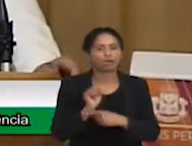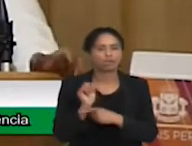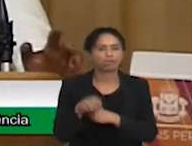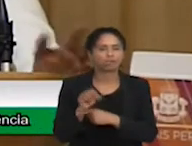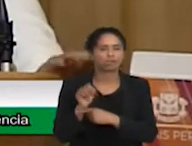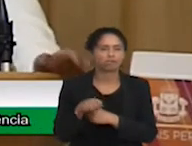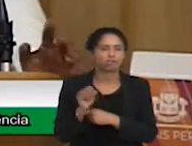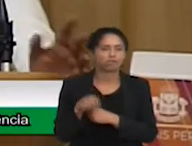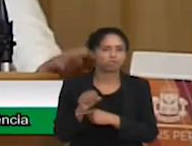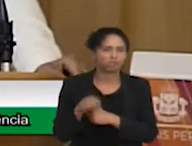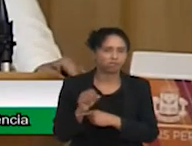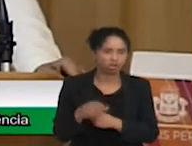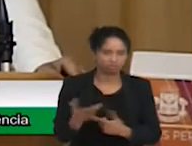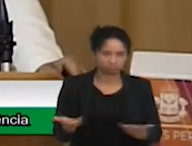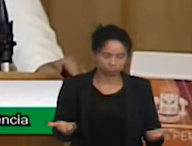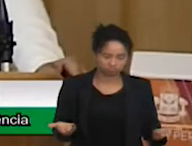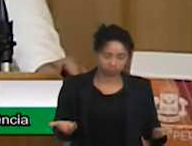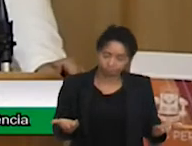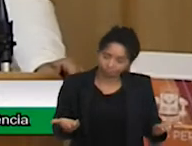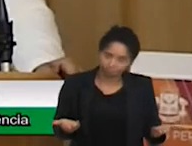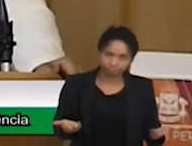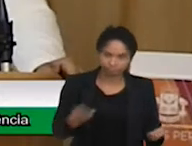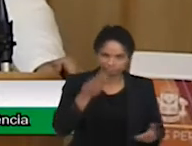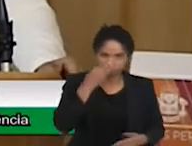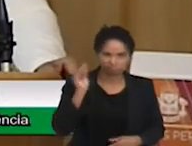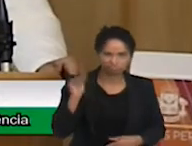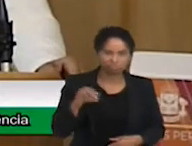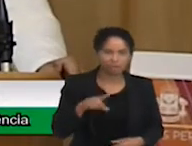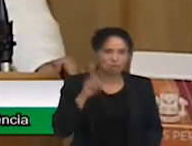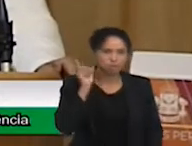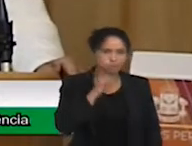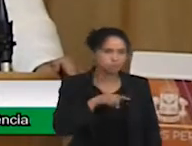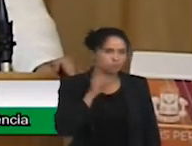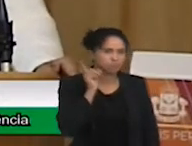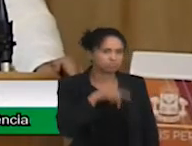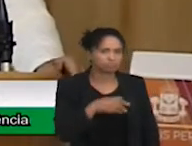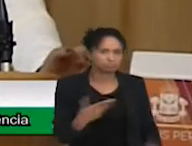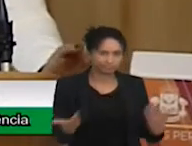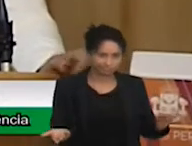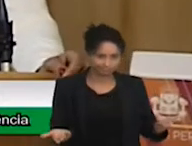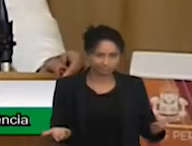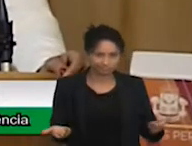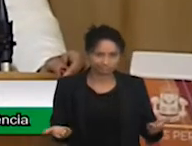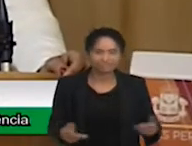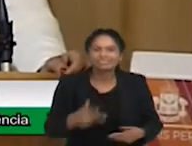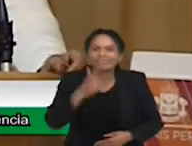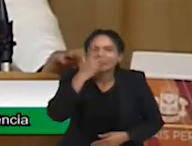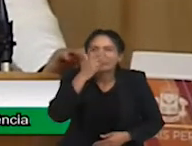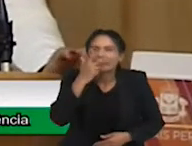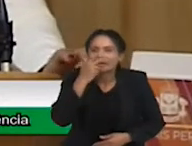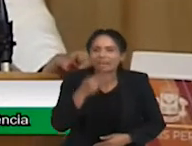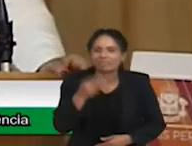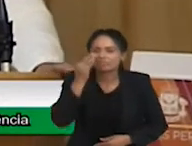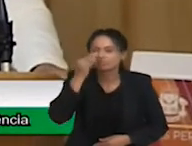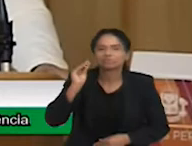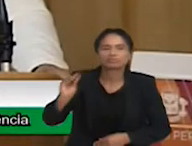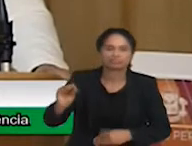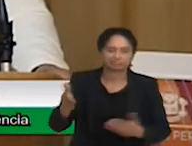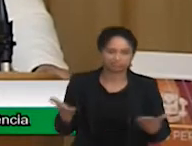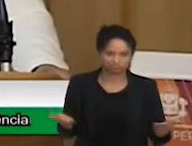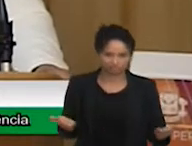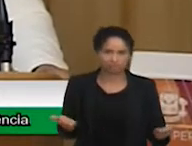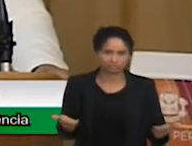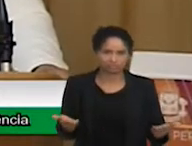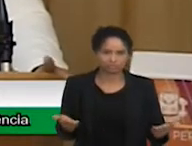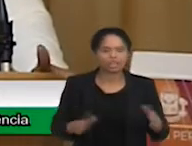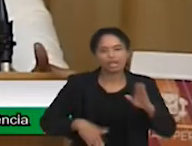educação, para os pais, para os professores. Tem professor que fala que não quer uma criança com deficiência porque não sei lidar com ela. Mas a gente vê também pai e